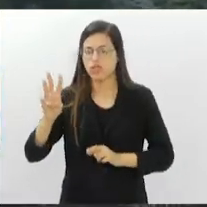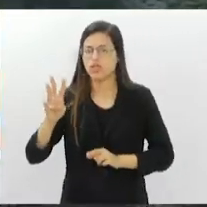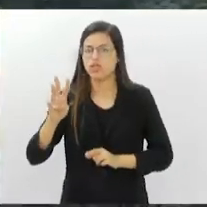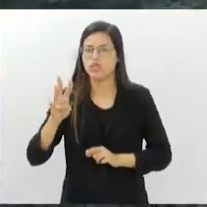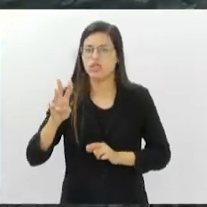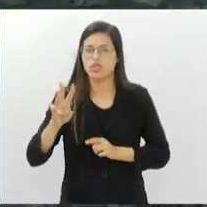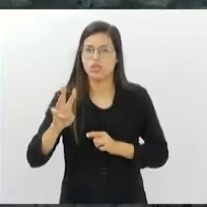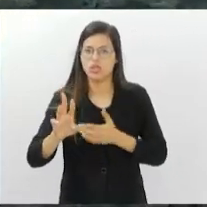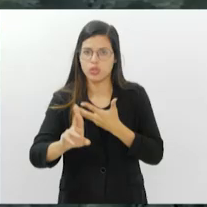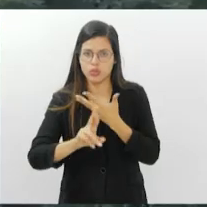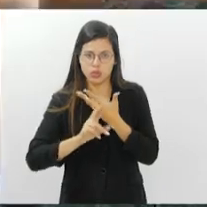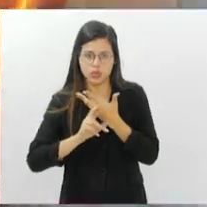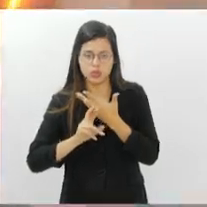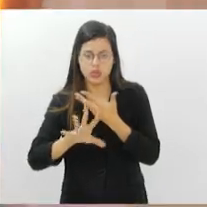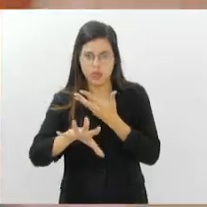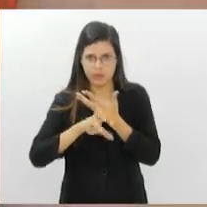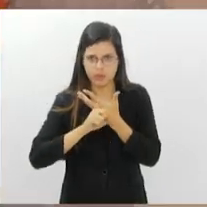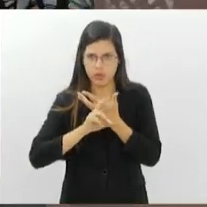acesso à informação.